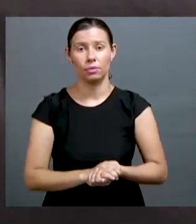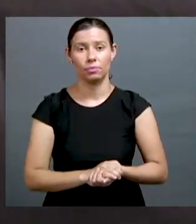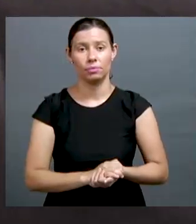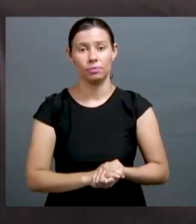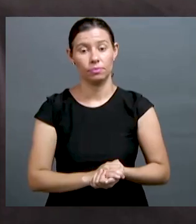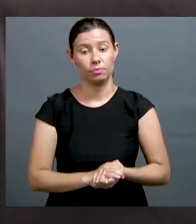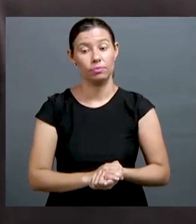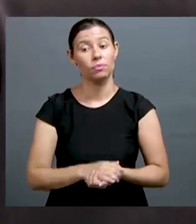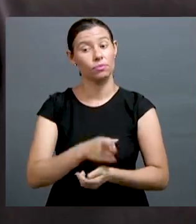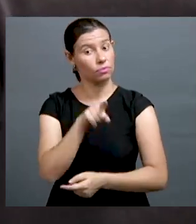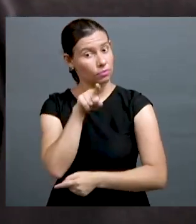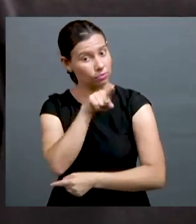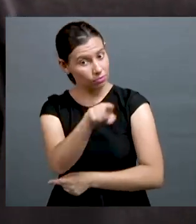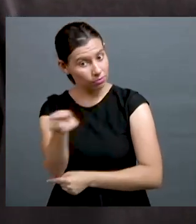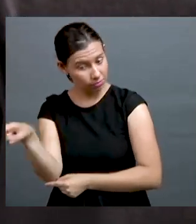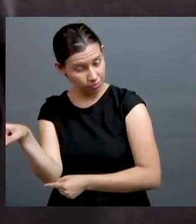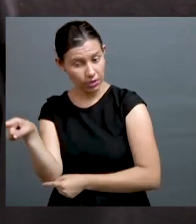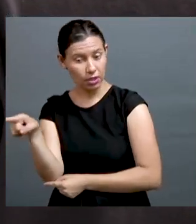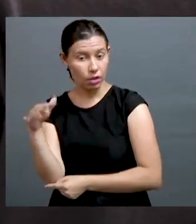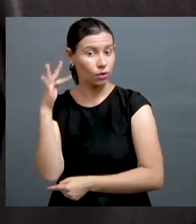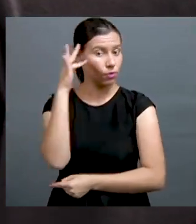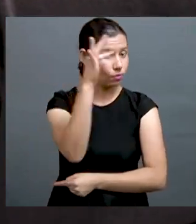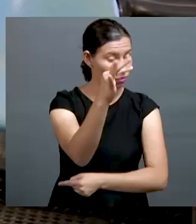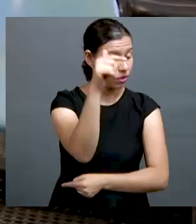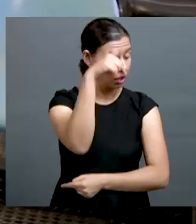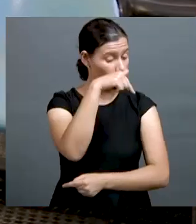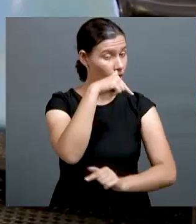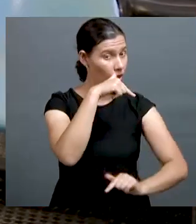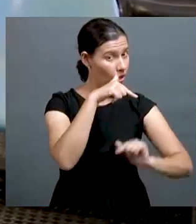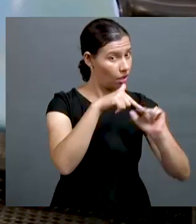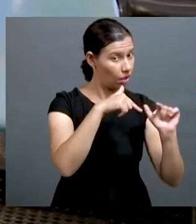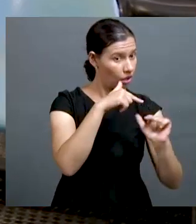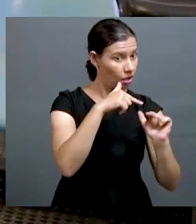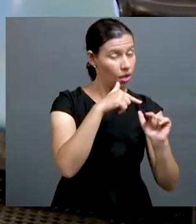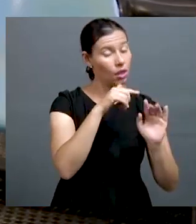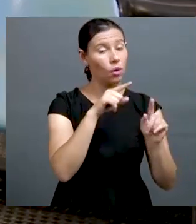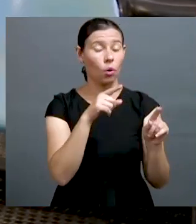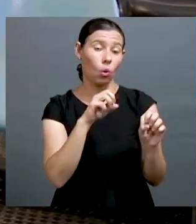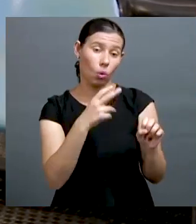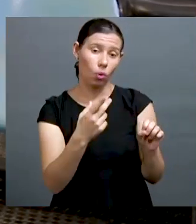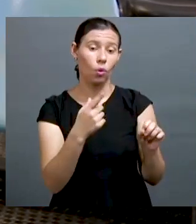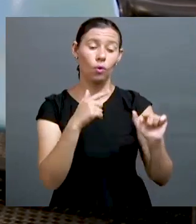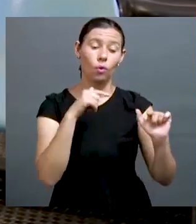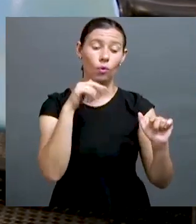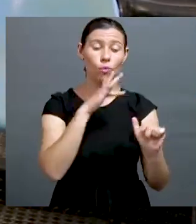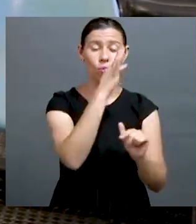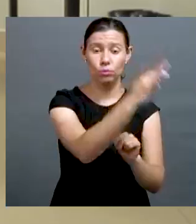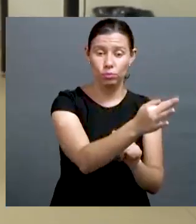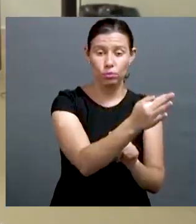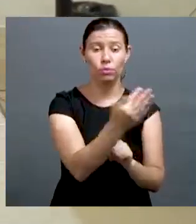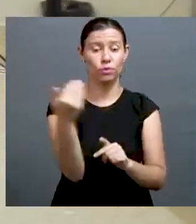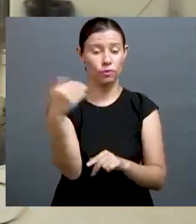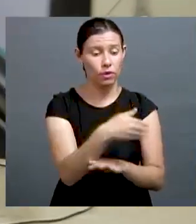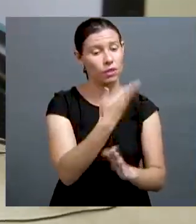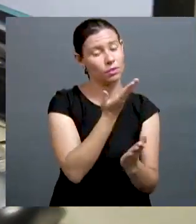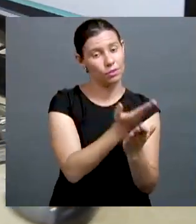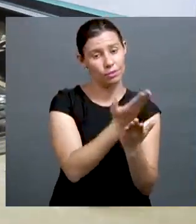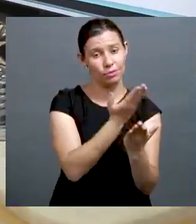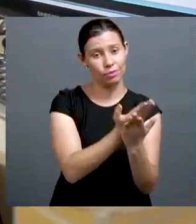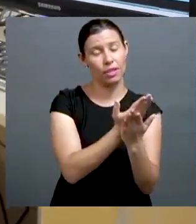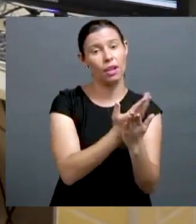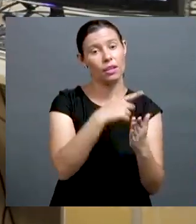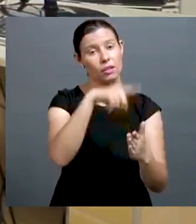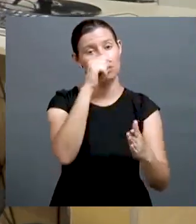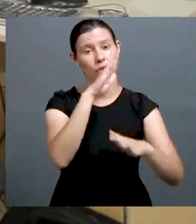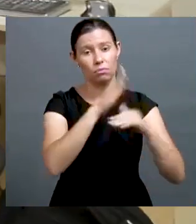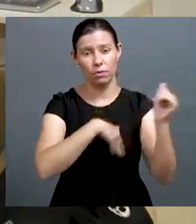familiarizados. E às vezes eu brinco, olha, eu brinco sério, tá? Às vezes eu falo, olha, isso aqui pode ser o